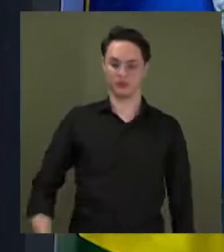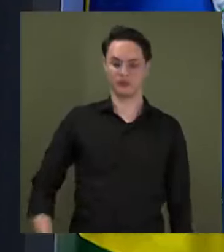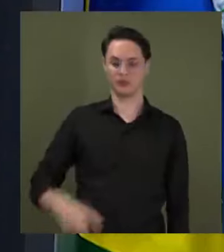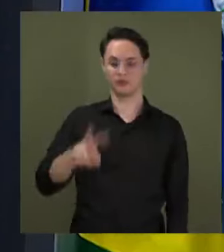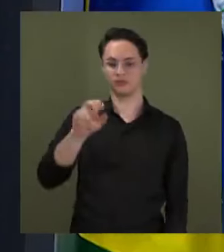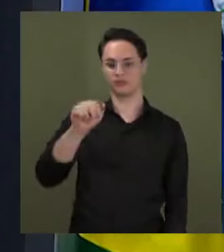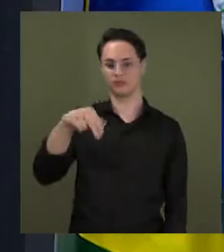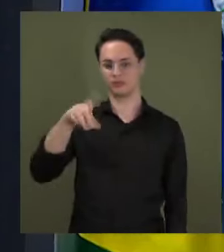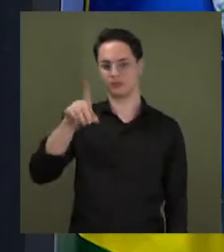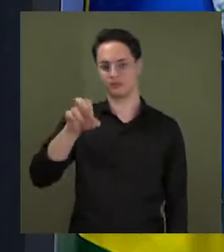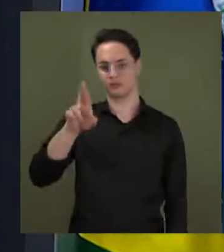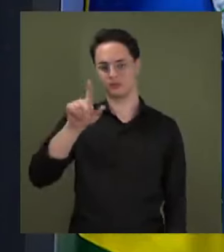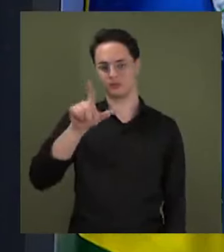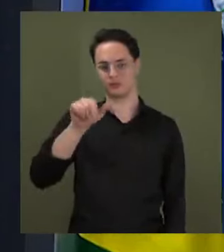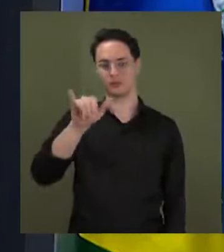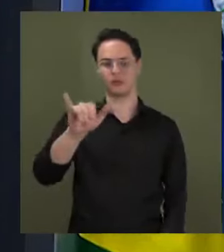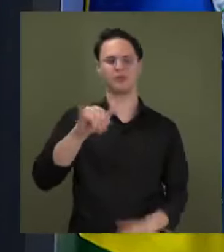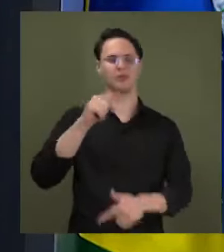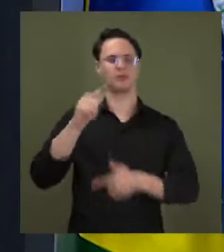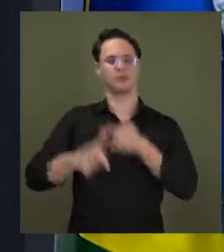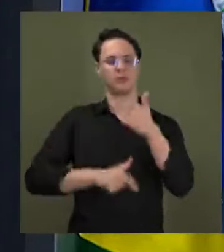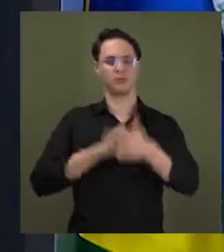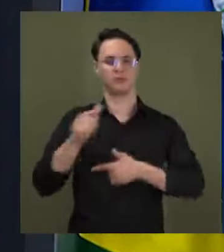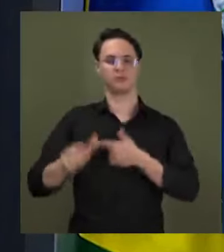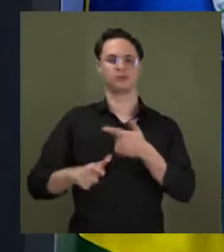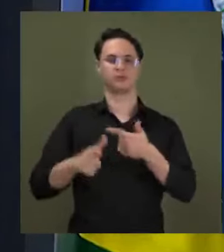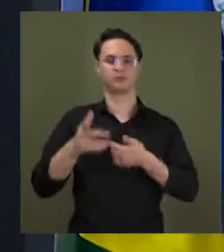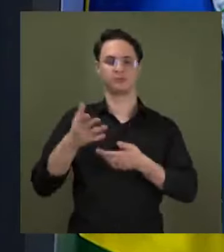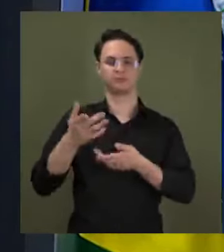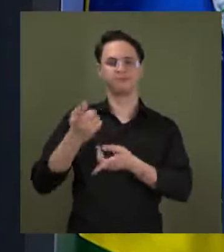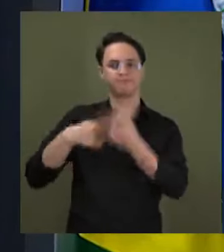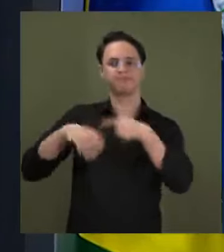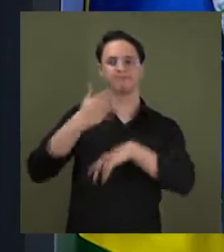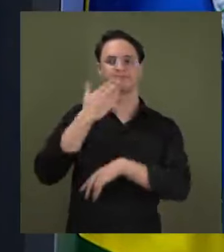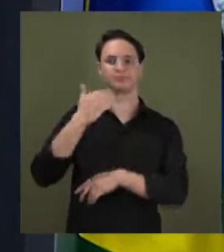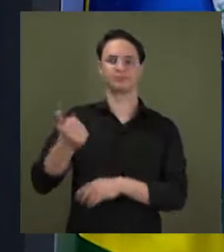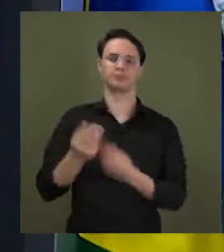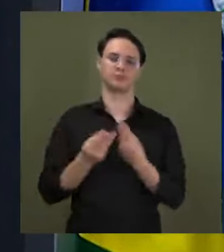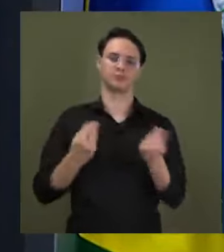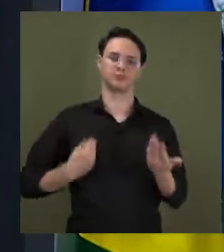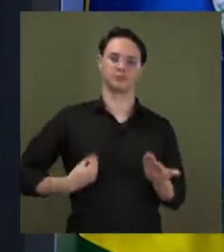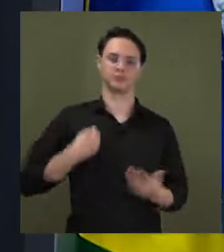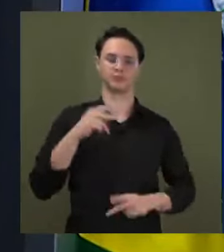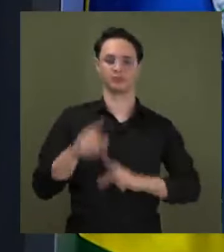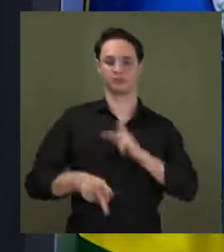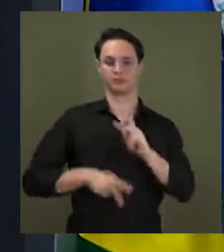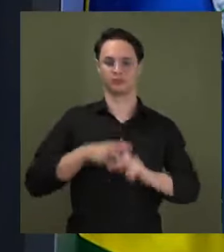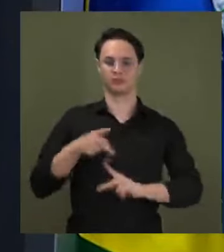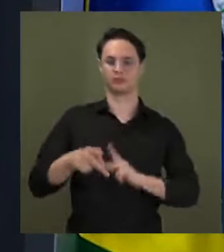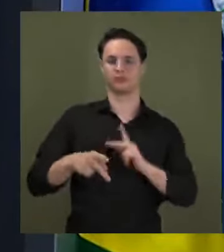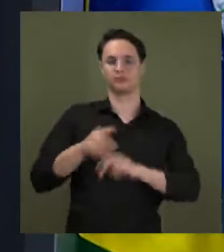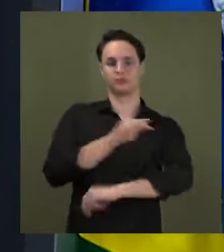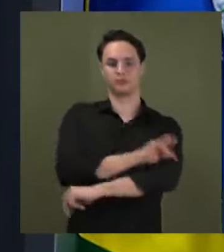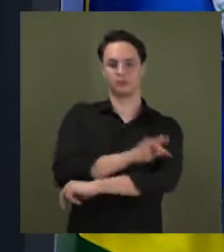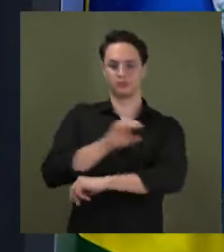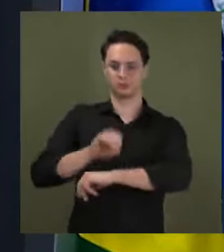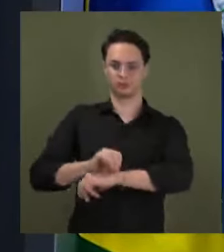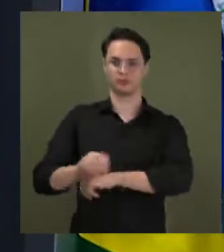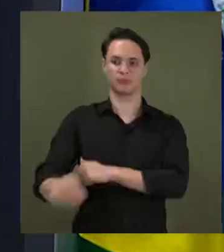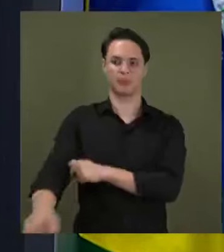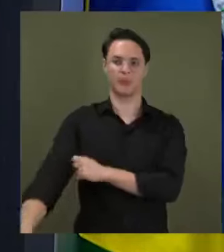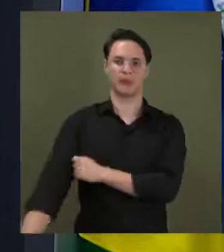que vem trabalhando arduamente para melhorar a qualidade de vida do povo tocantinense. E